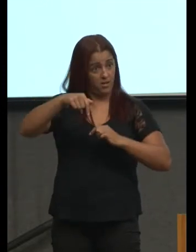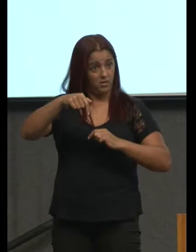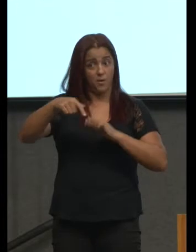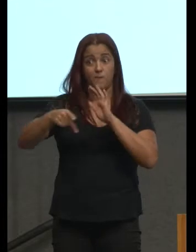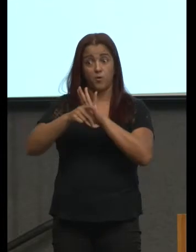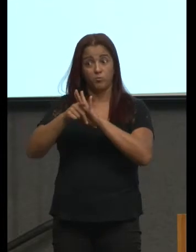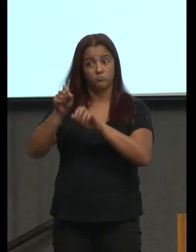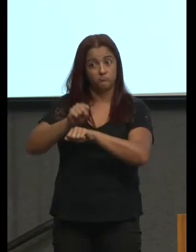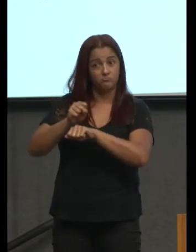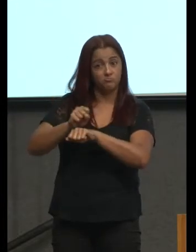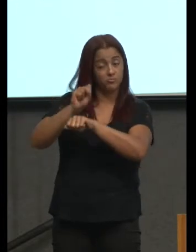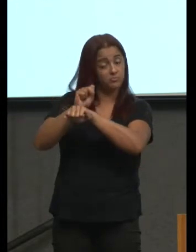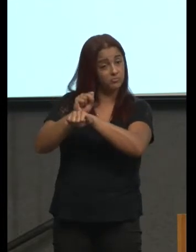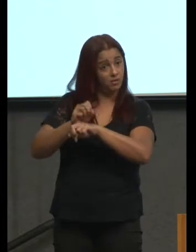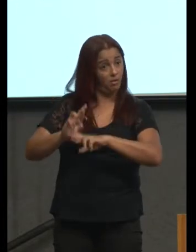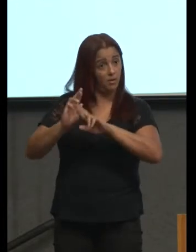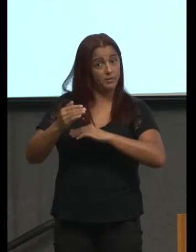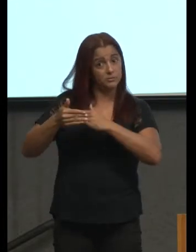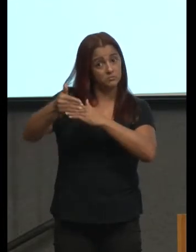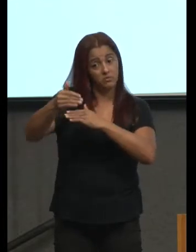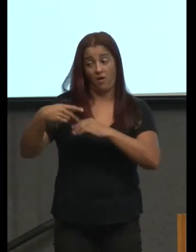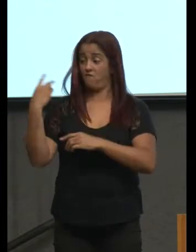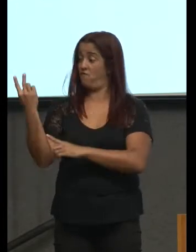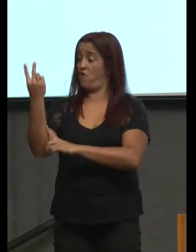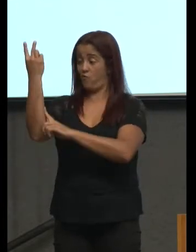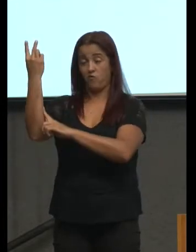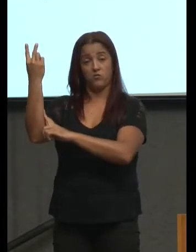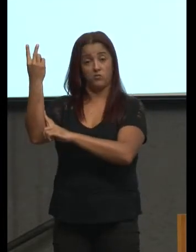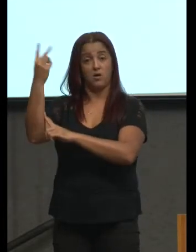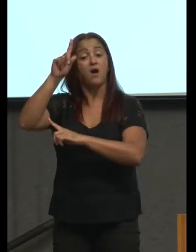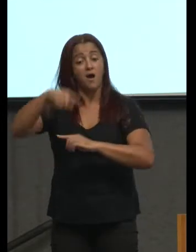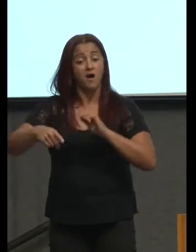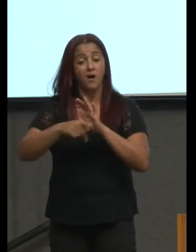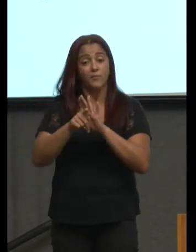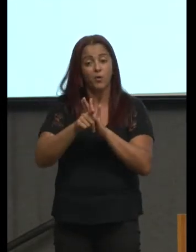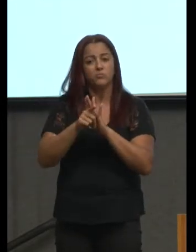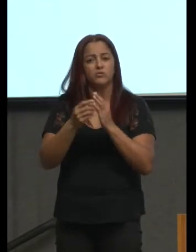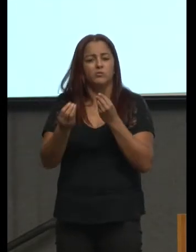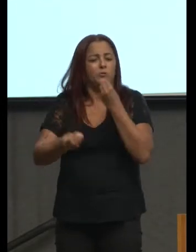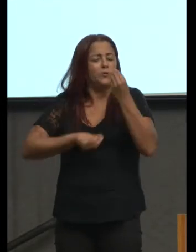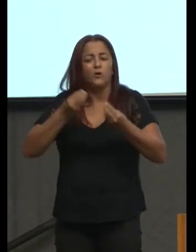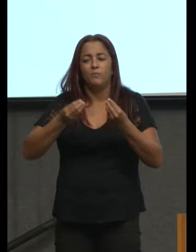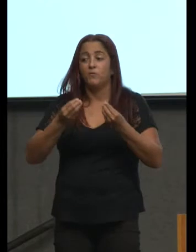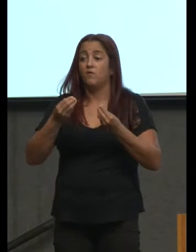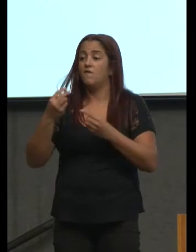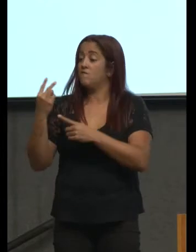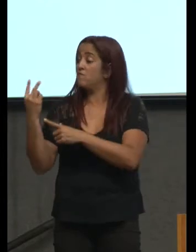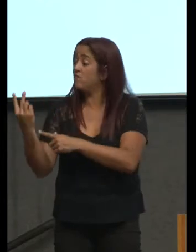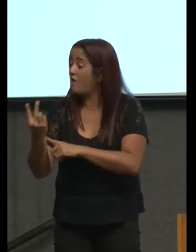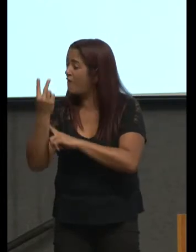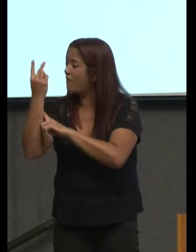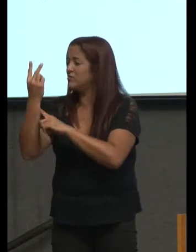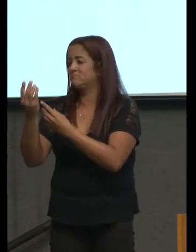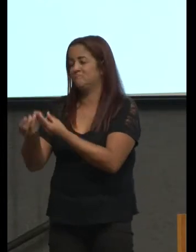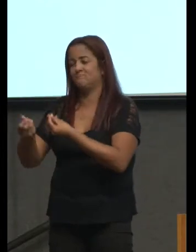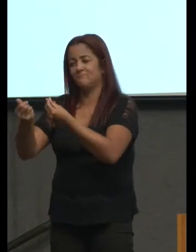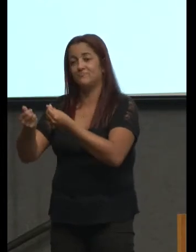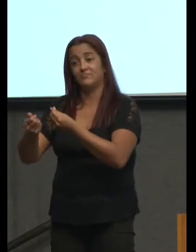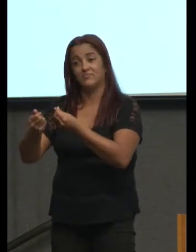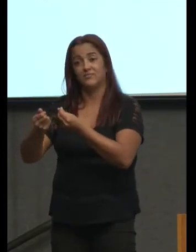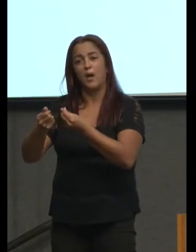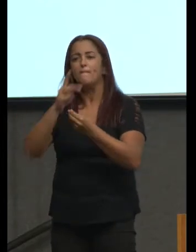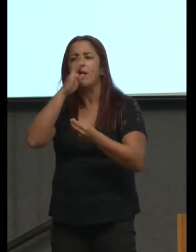essa questão de que valorizar implica em julgar